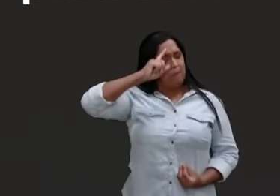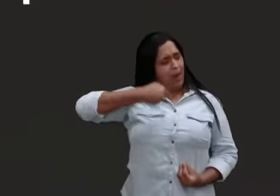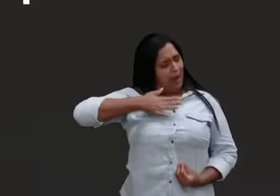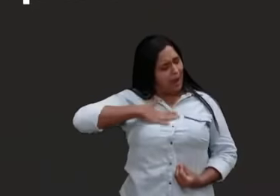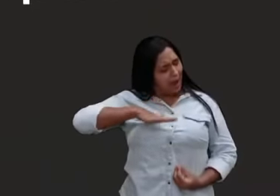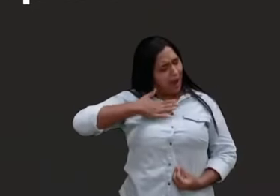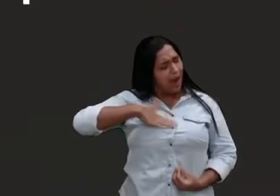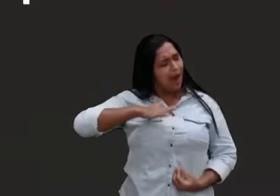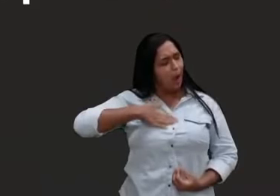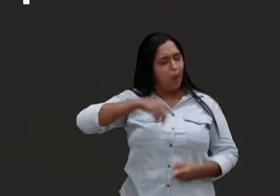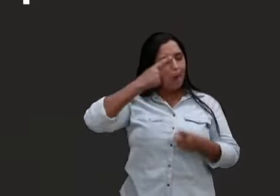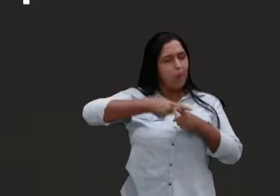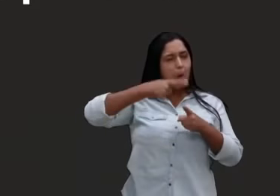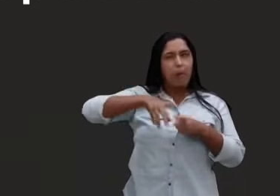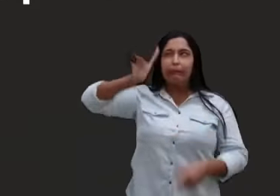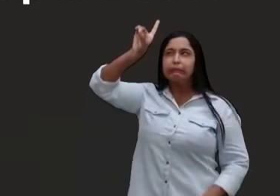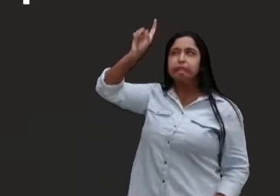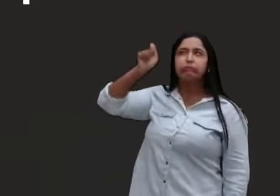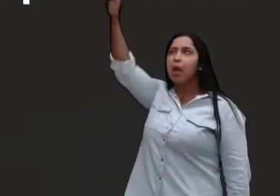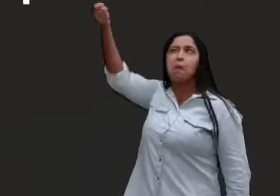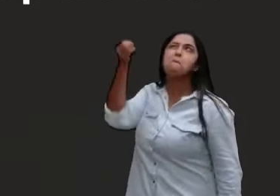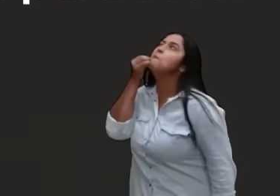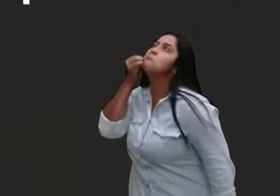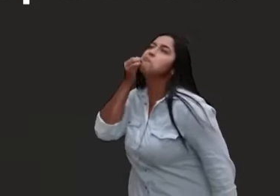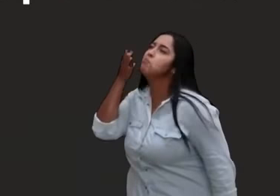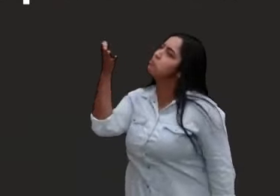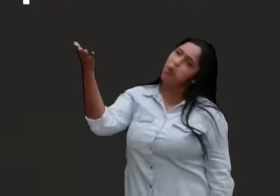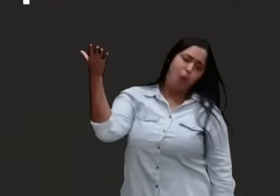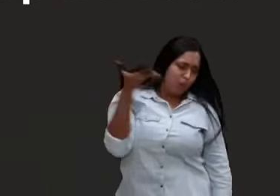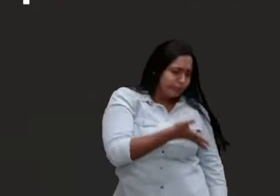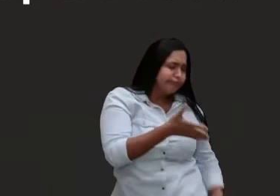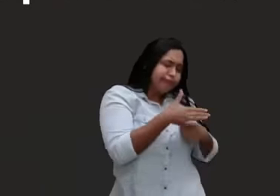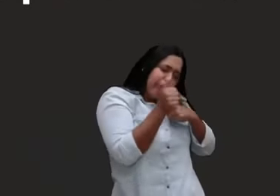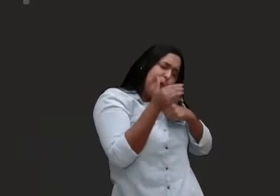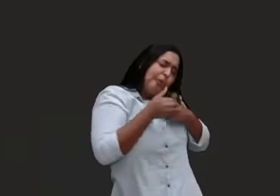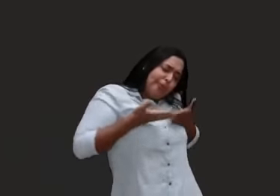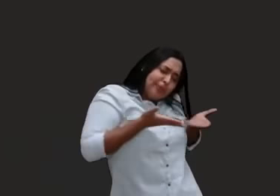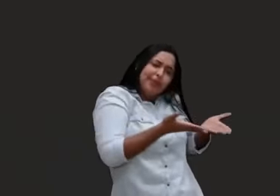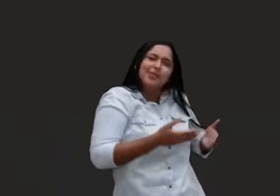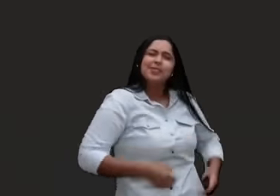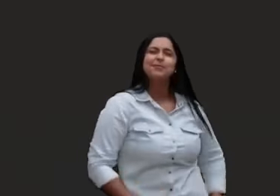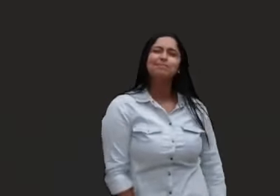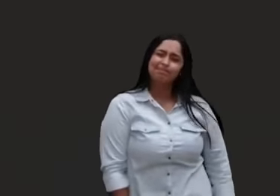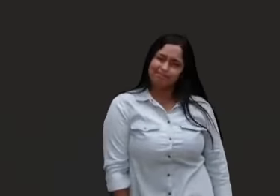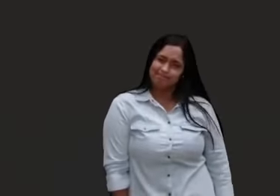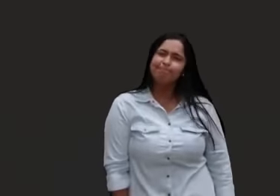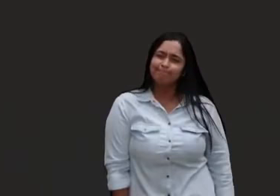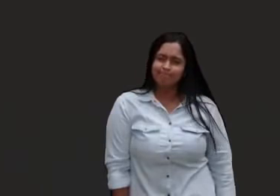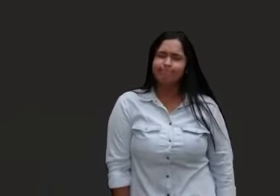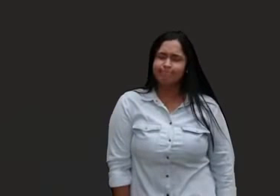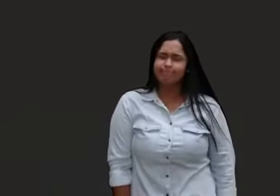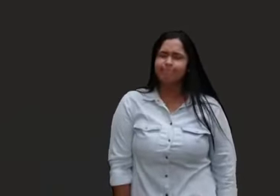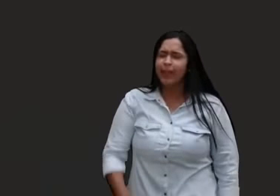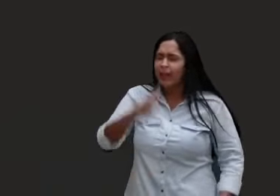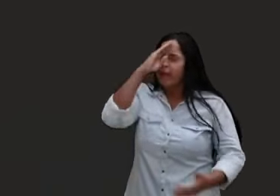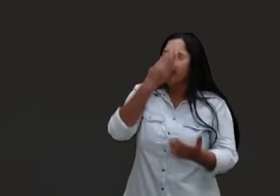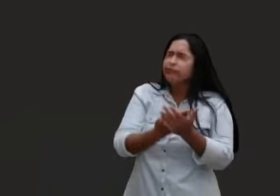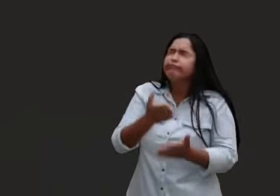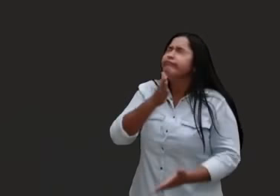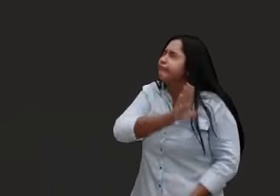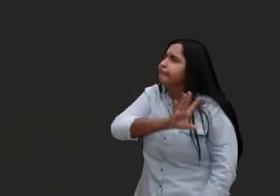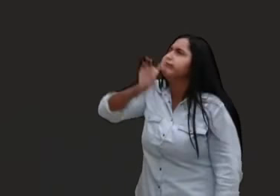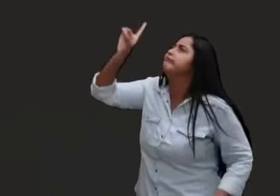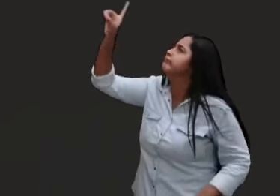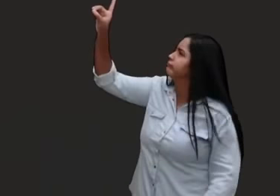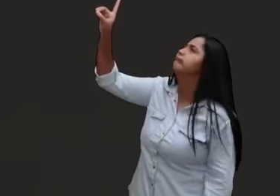porque o Senhor tem sido bom para você, pois tu me livraste da morte